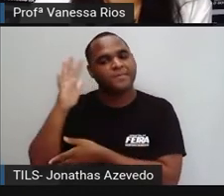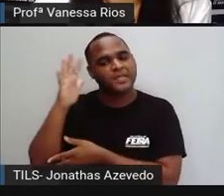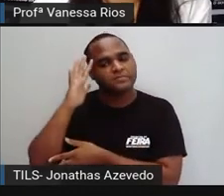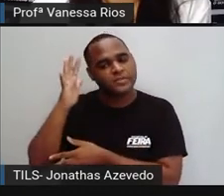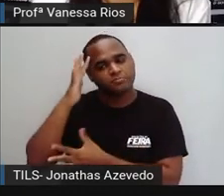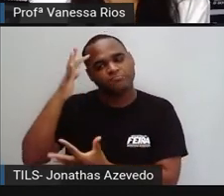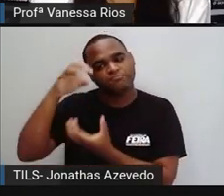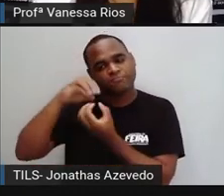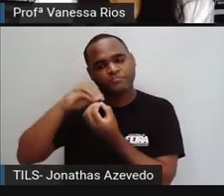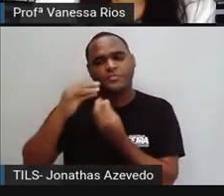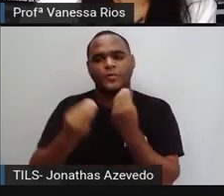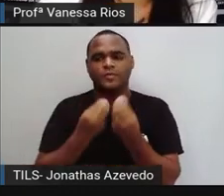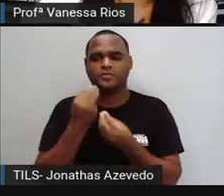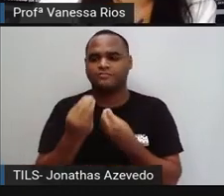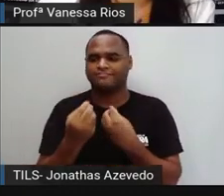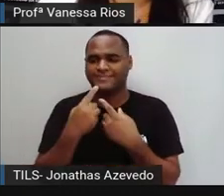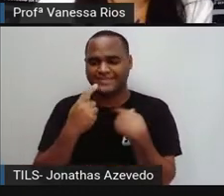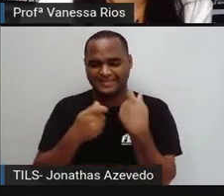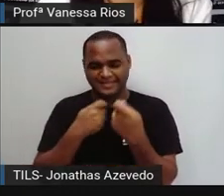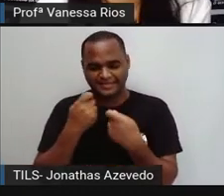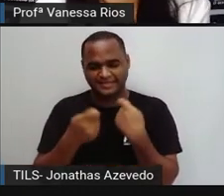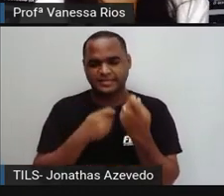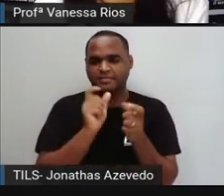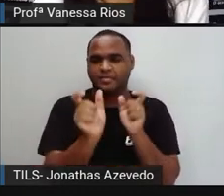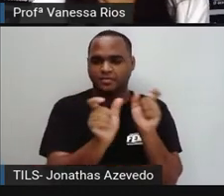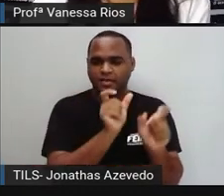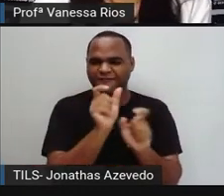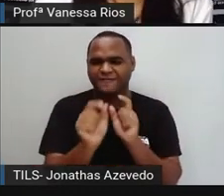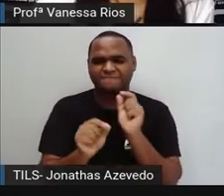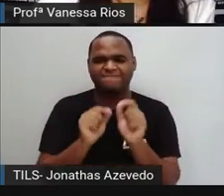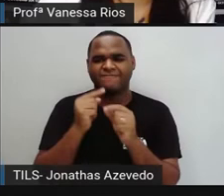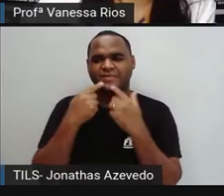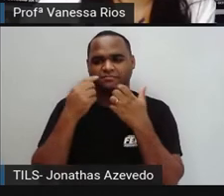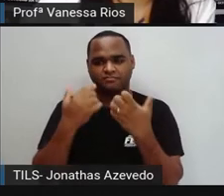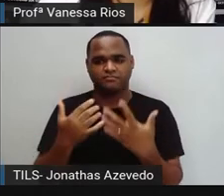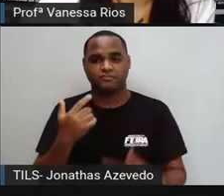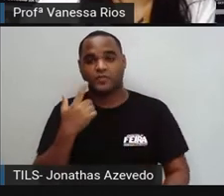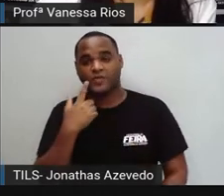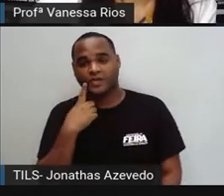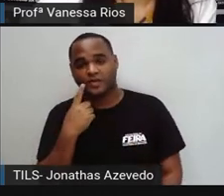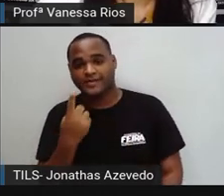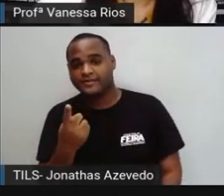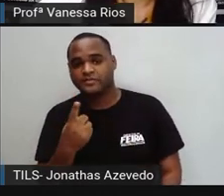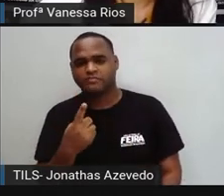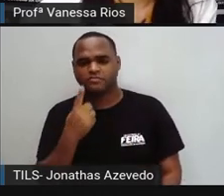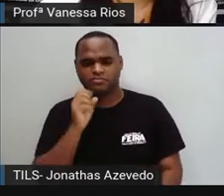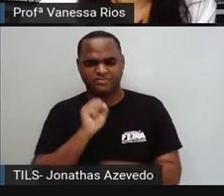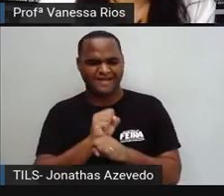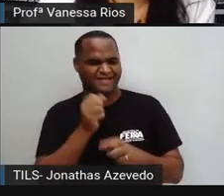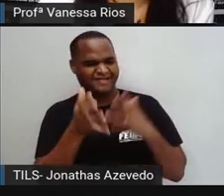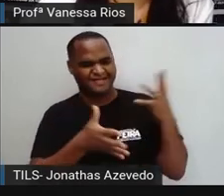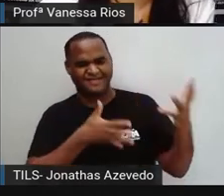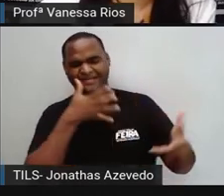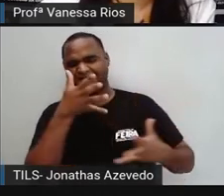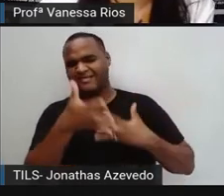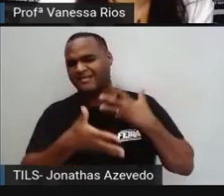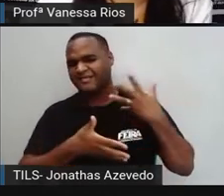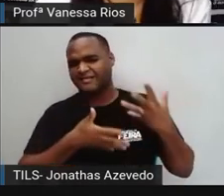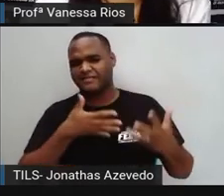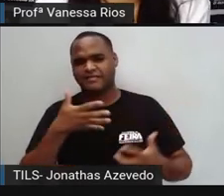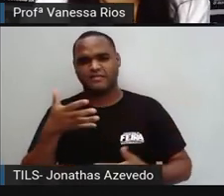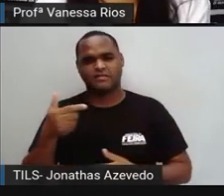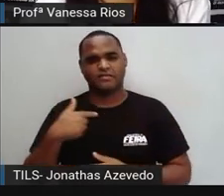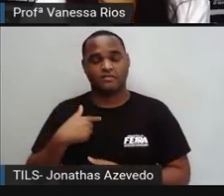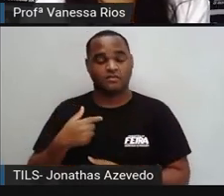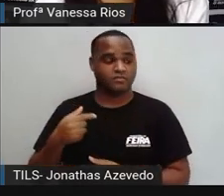entendimento do que é que são gírias, de forma prática. Então, a gente pode perceber aí, pode parar de caô. Estou